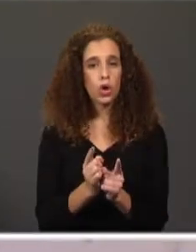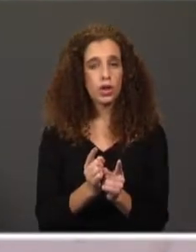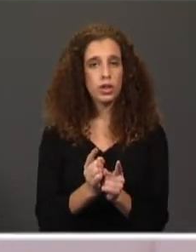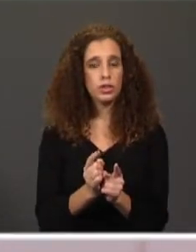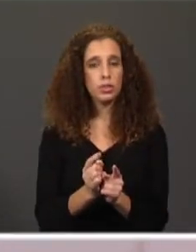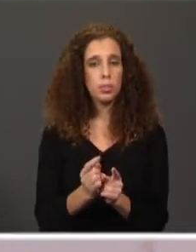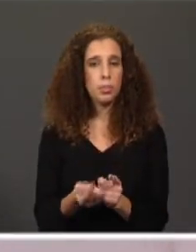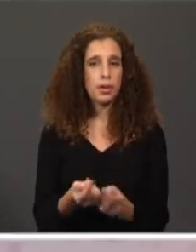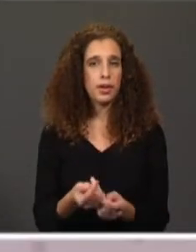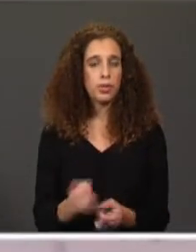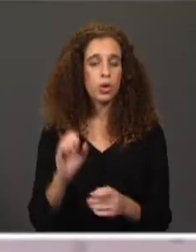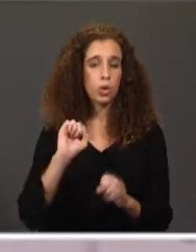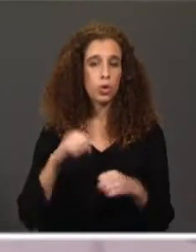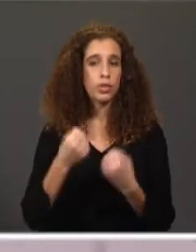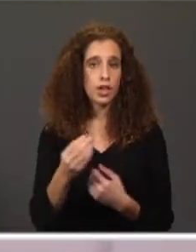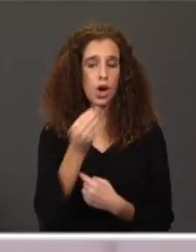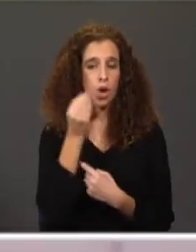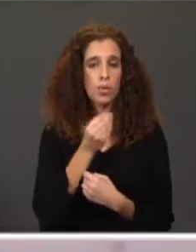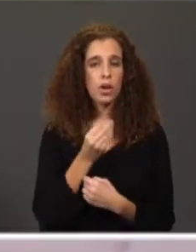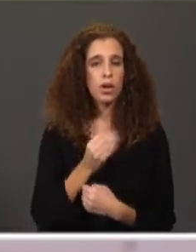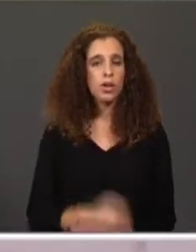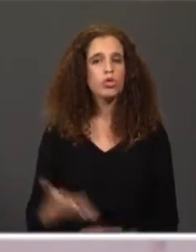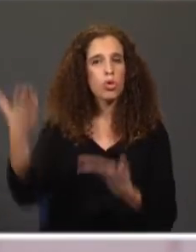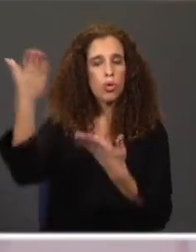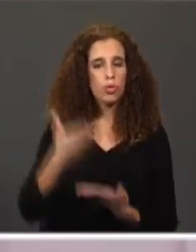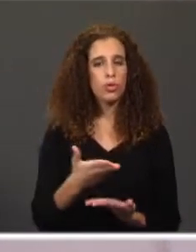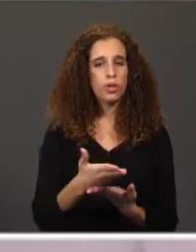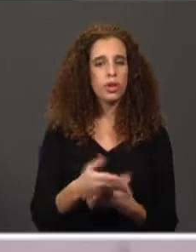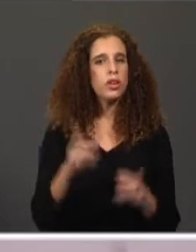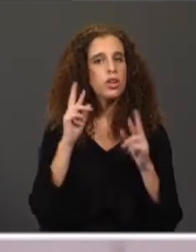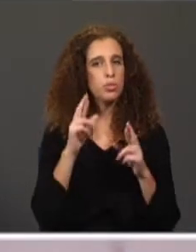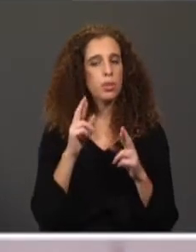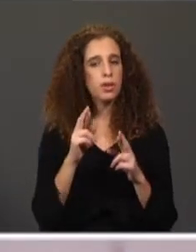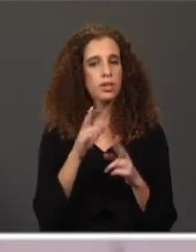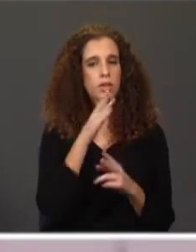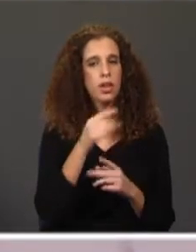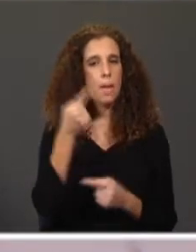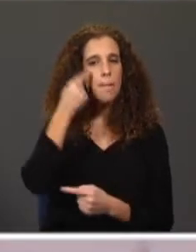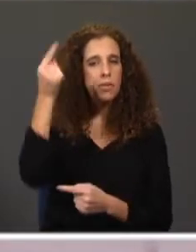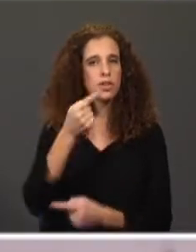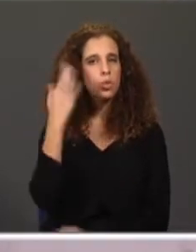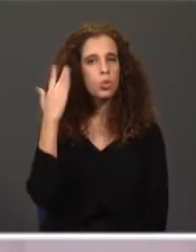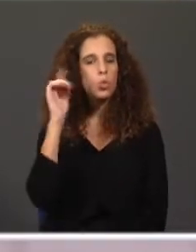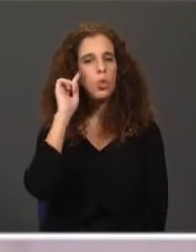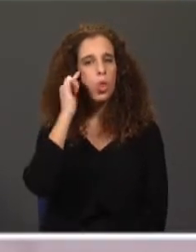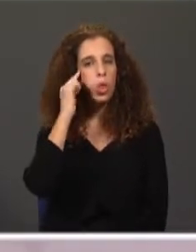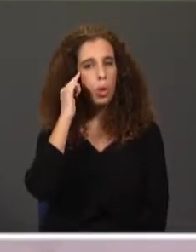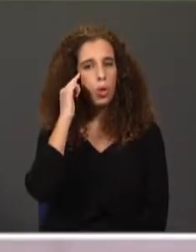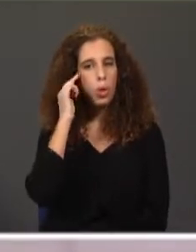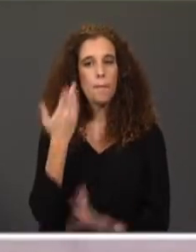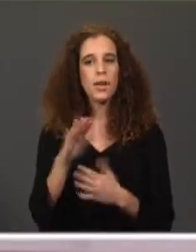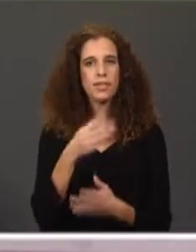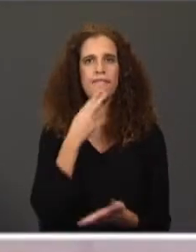e ele, na esperança que lhe digam não, não te vou pagar tanto por uma crónica, apresenta um número louco. Mas a verdade é que